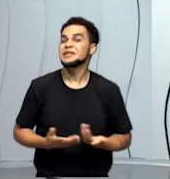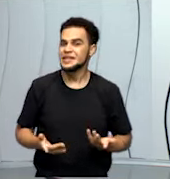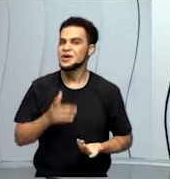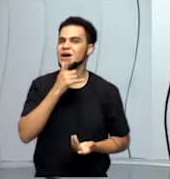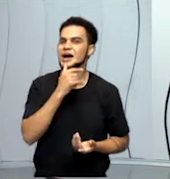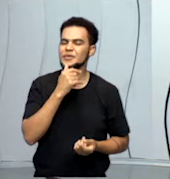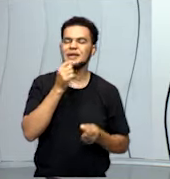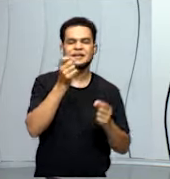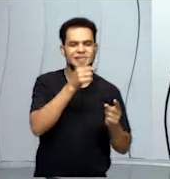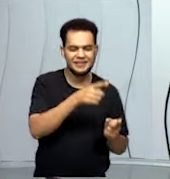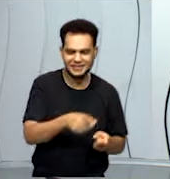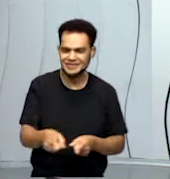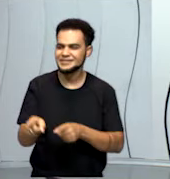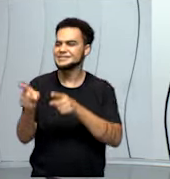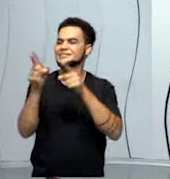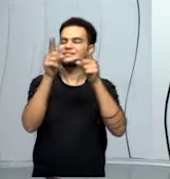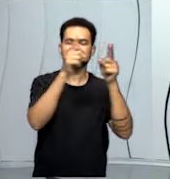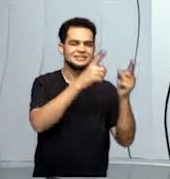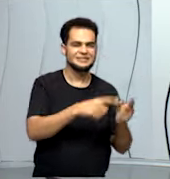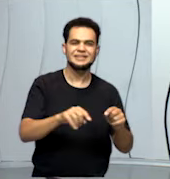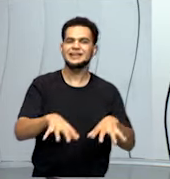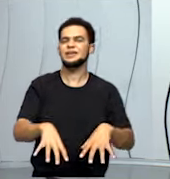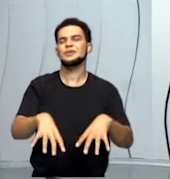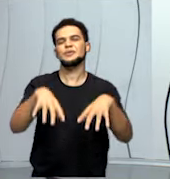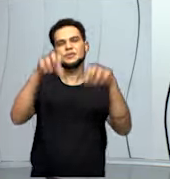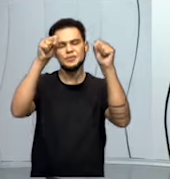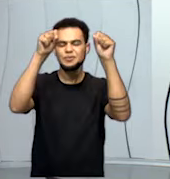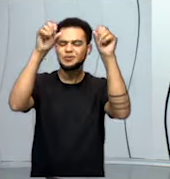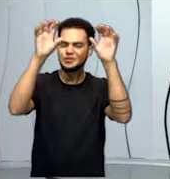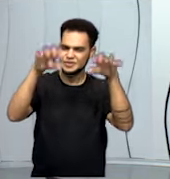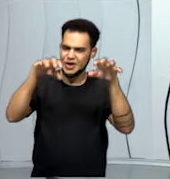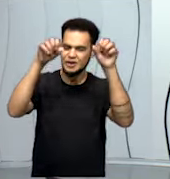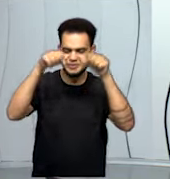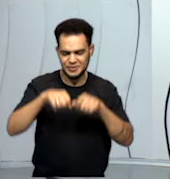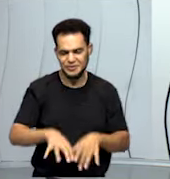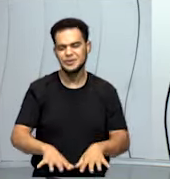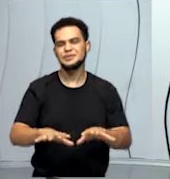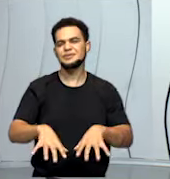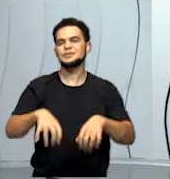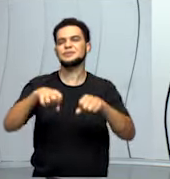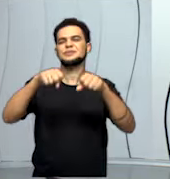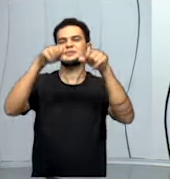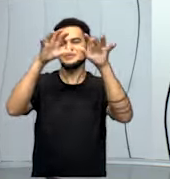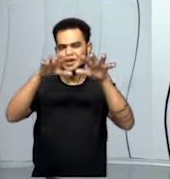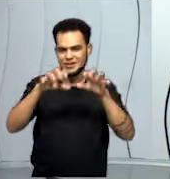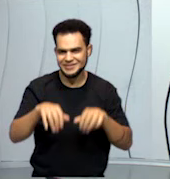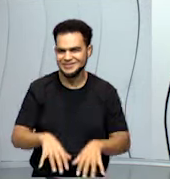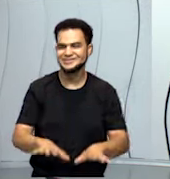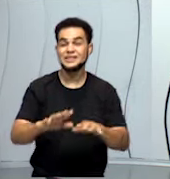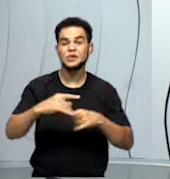ciclo. Depois ela evapora novamente, fica no ar, condensa, chove. Então isso é um ciclo.